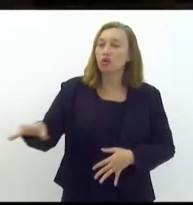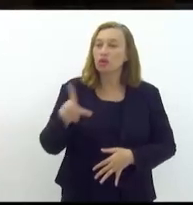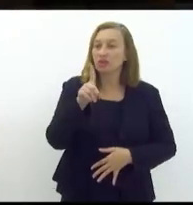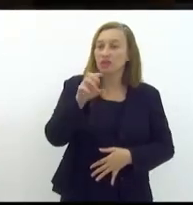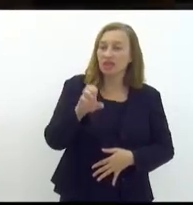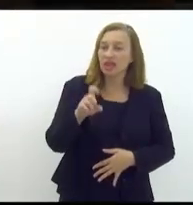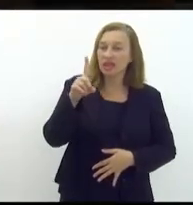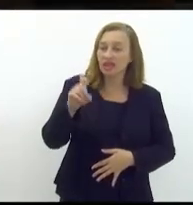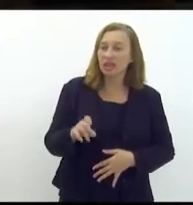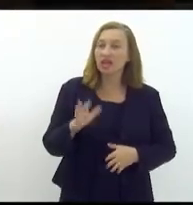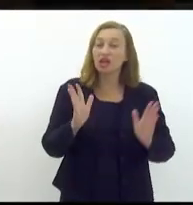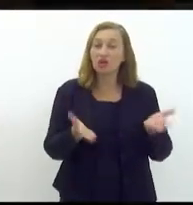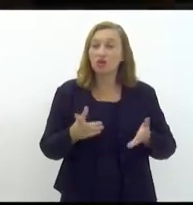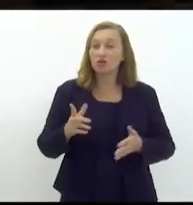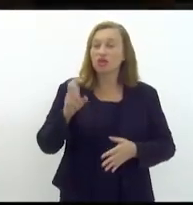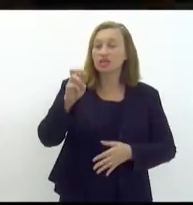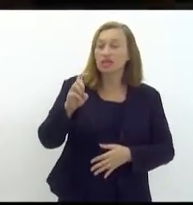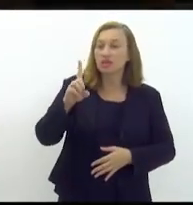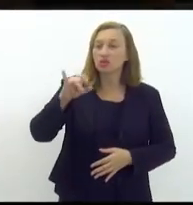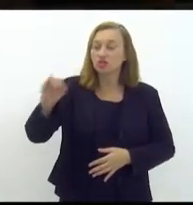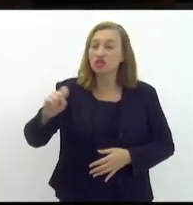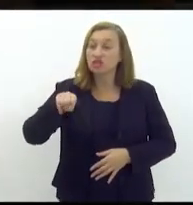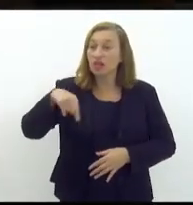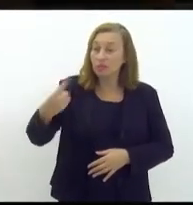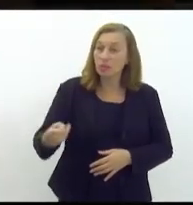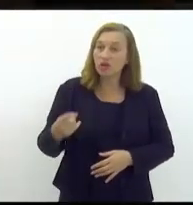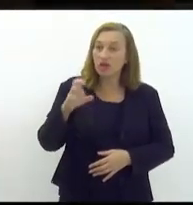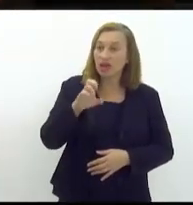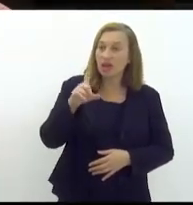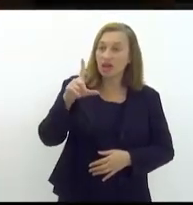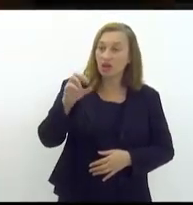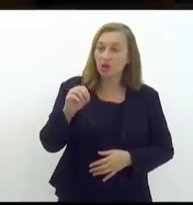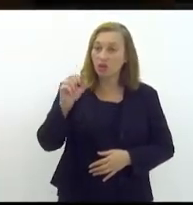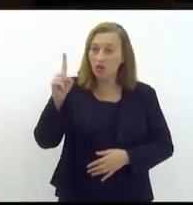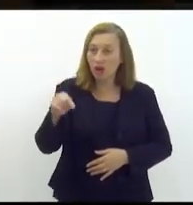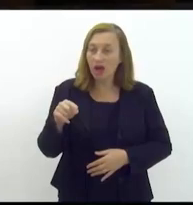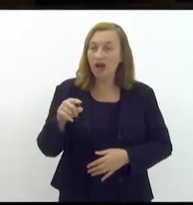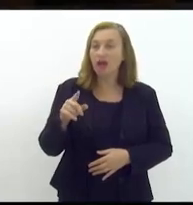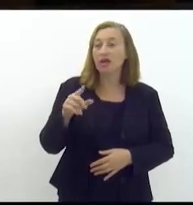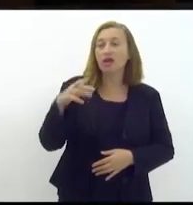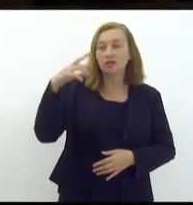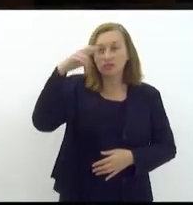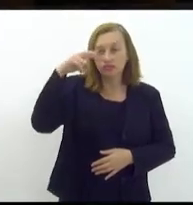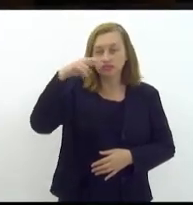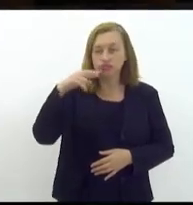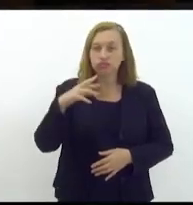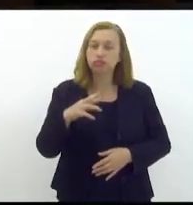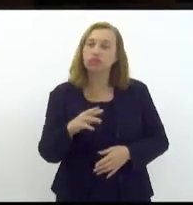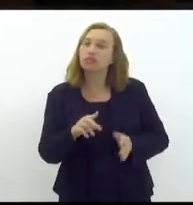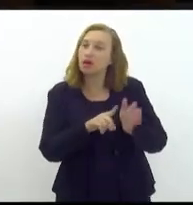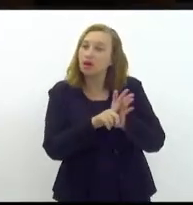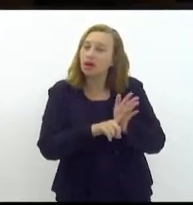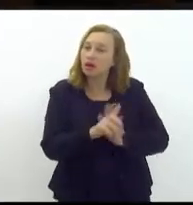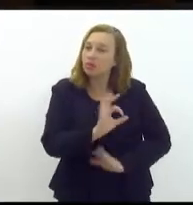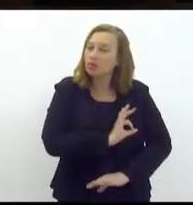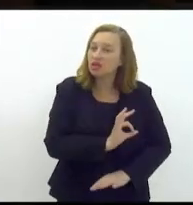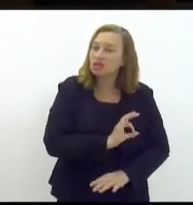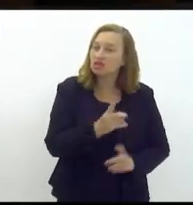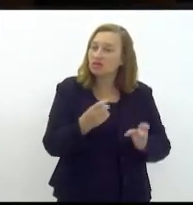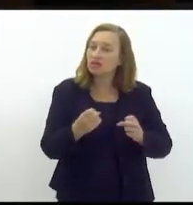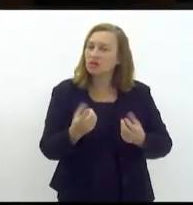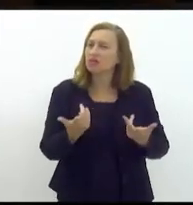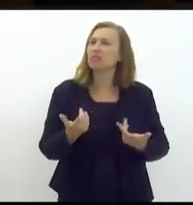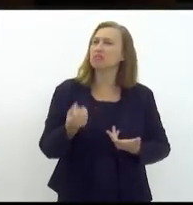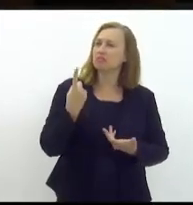hoje cinco dias depois do assassinato de Eloá é que a perícia está sendo feita olha que loucura a gente falou